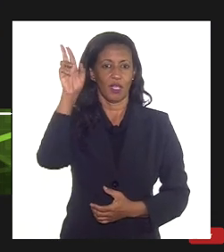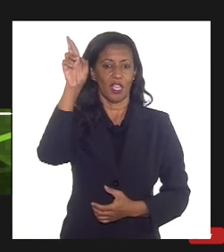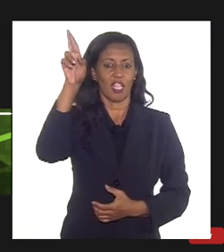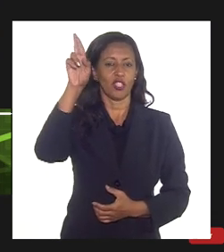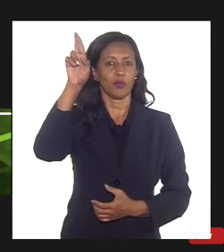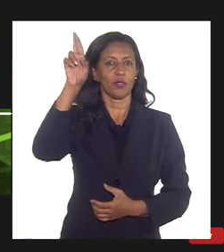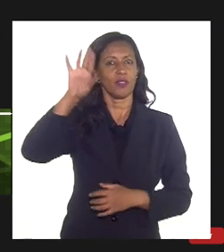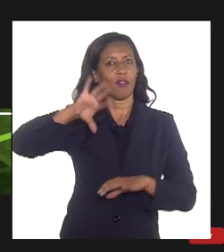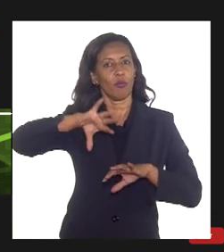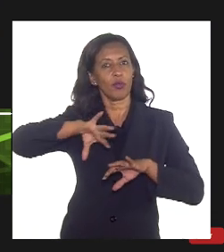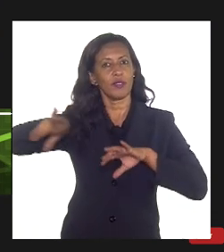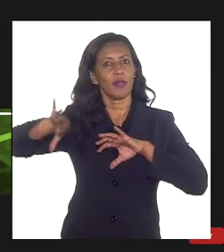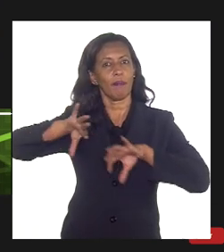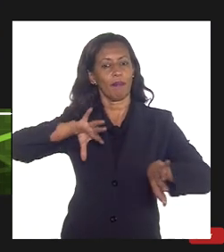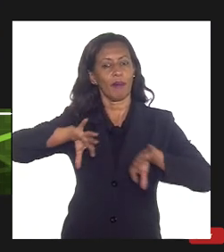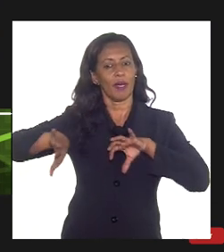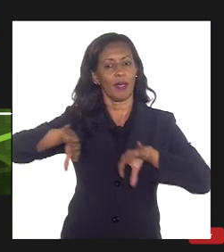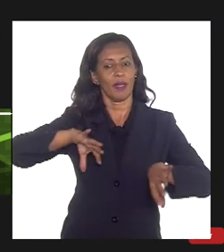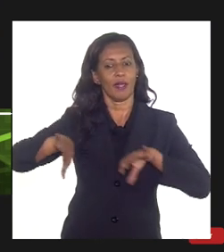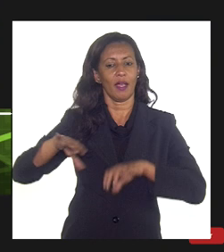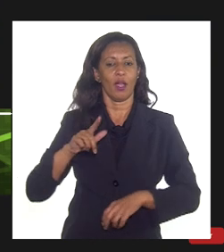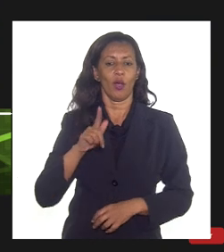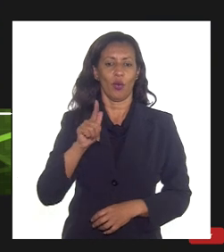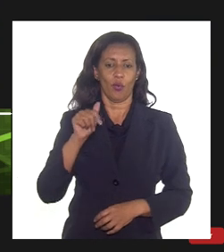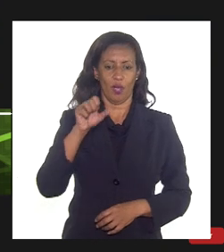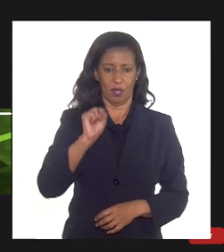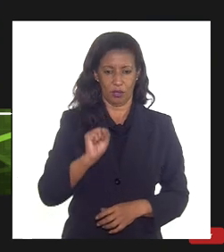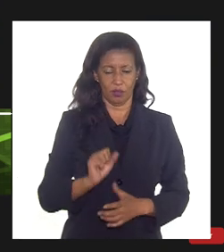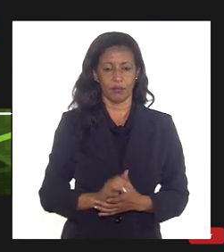separação do gás e dos líquidos.